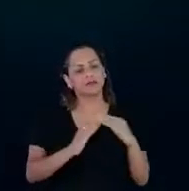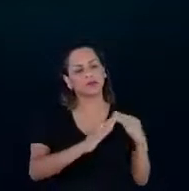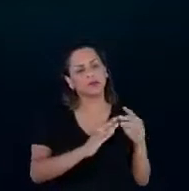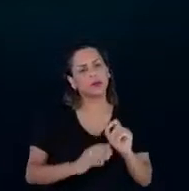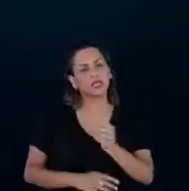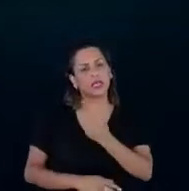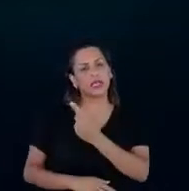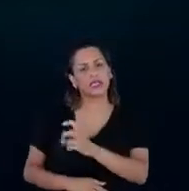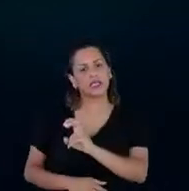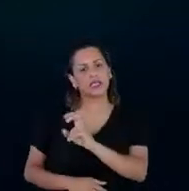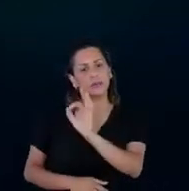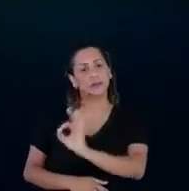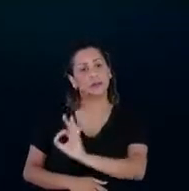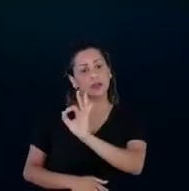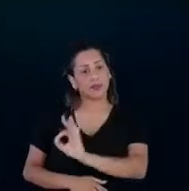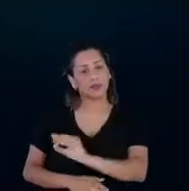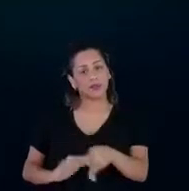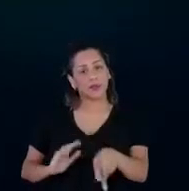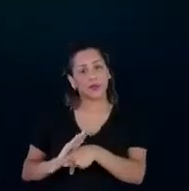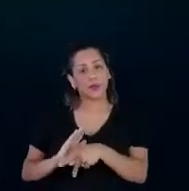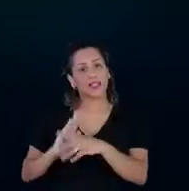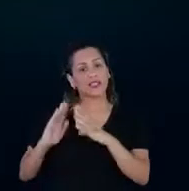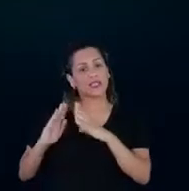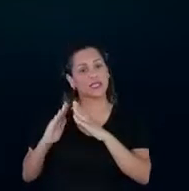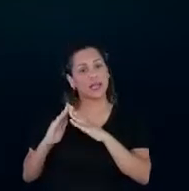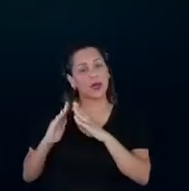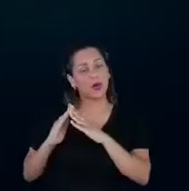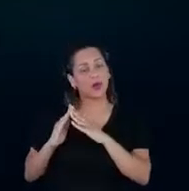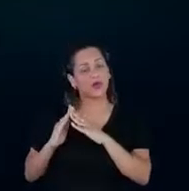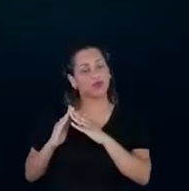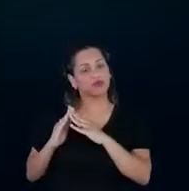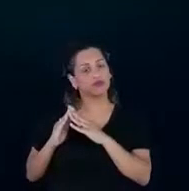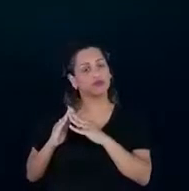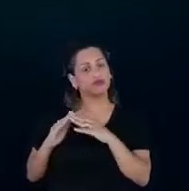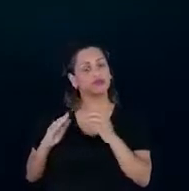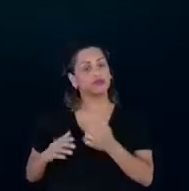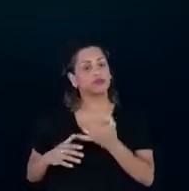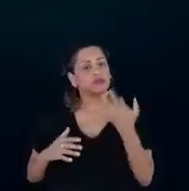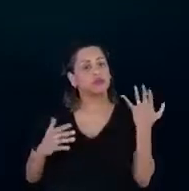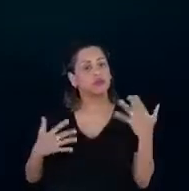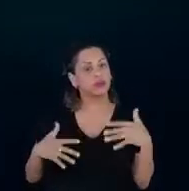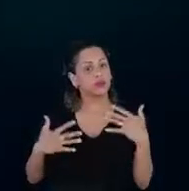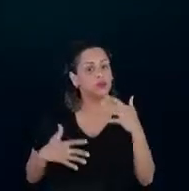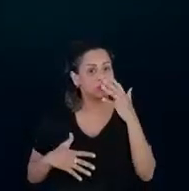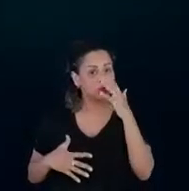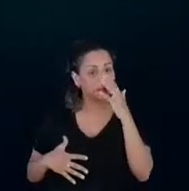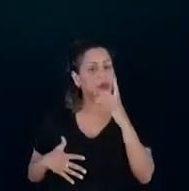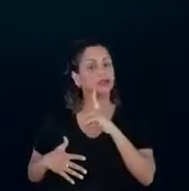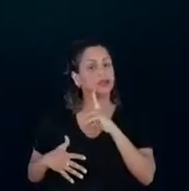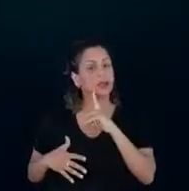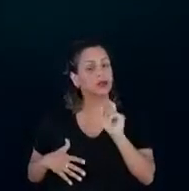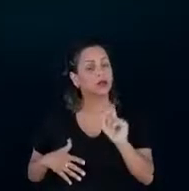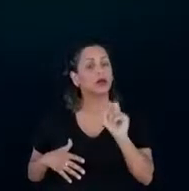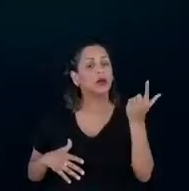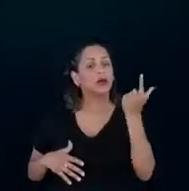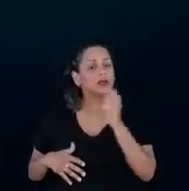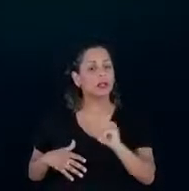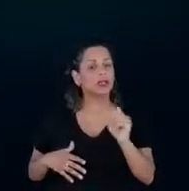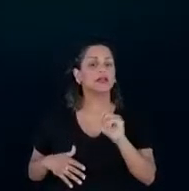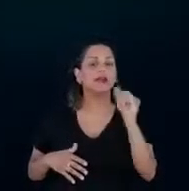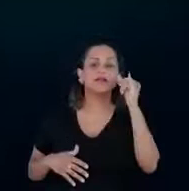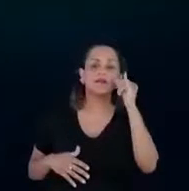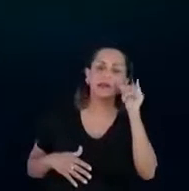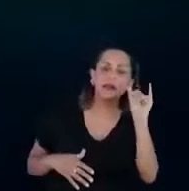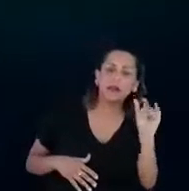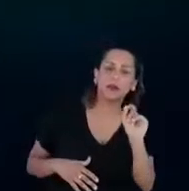consumo residencial. Então, a gente está falando de um volume de energia bastante expressivo, onde a gente consegue evitar que ele